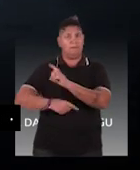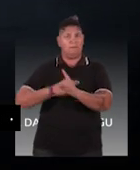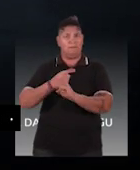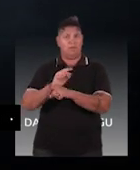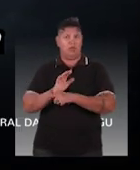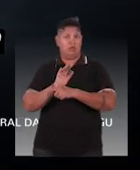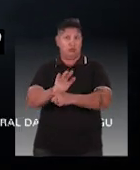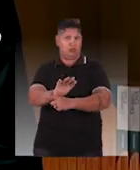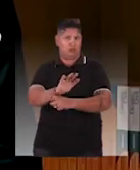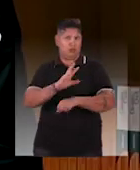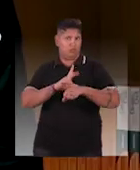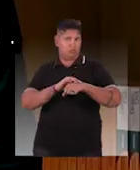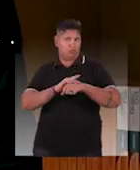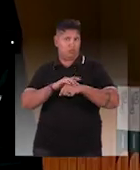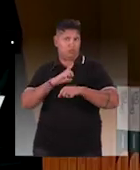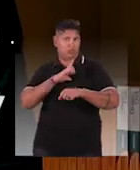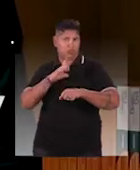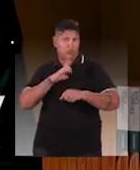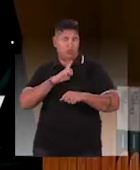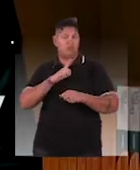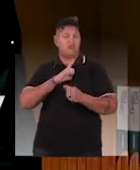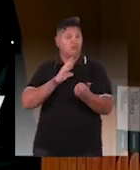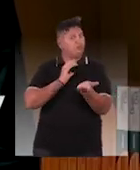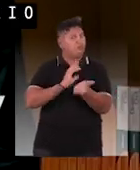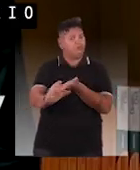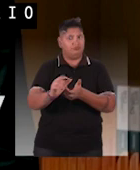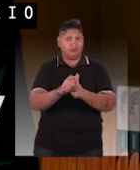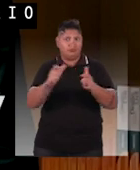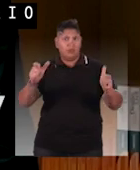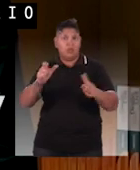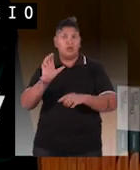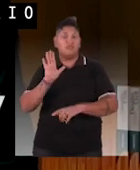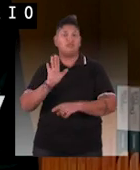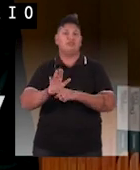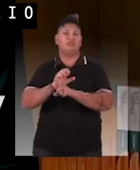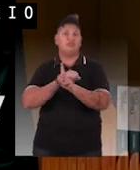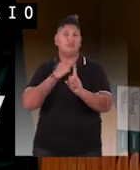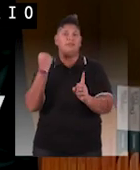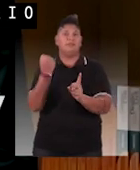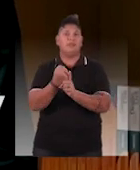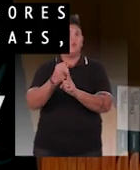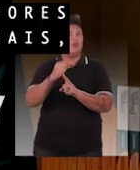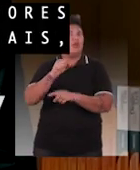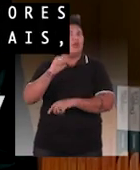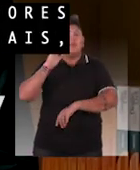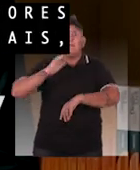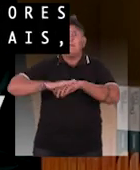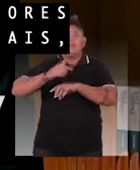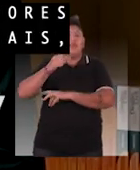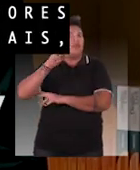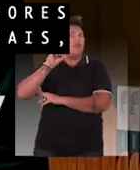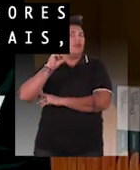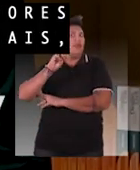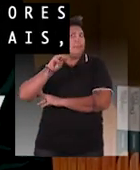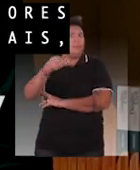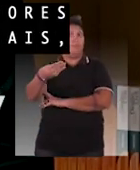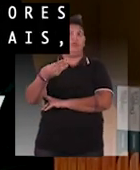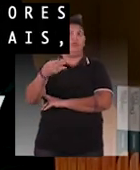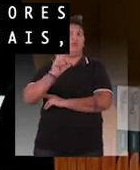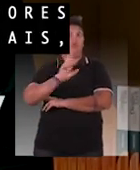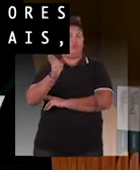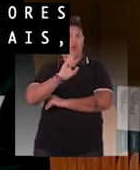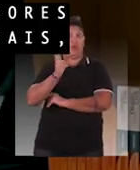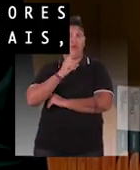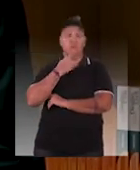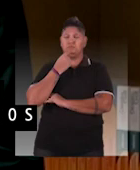auxílios-doença. É um compromisso enorme para a Previdência Social. Então, o Observatório indica gastos previdenciários superiores a R 70